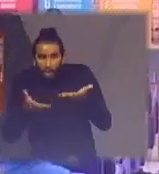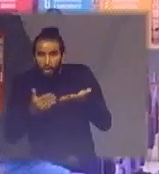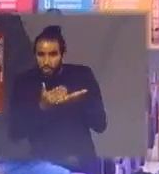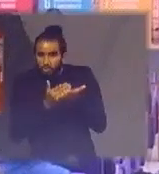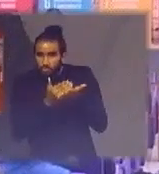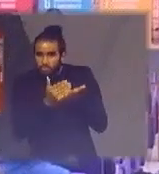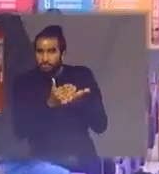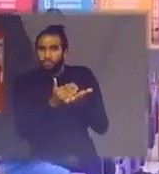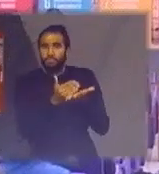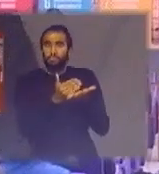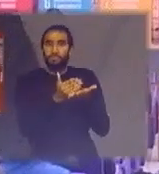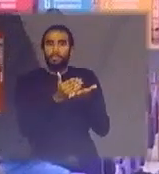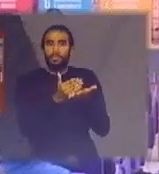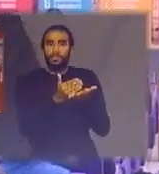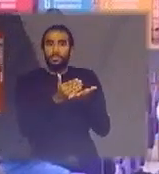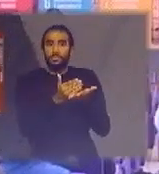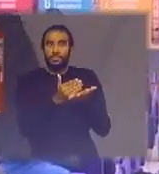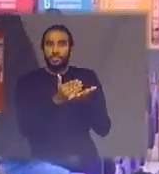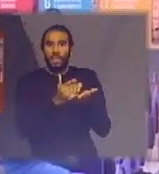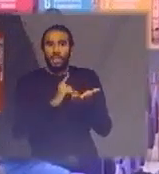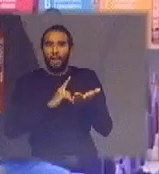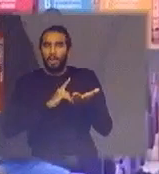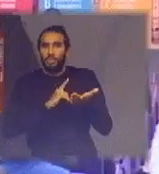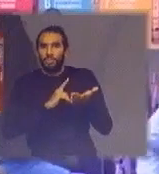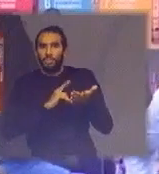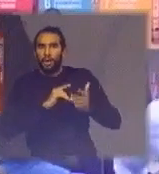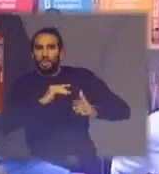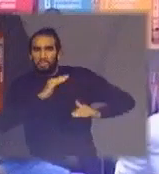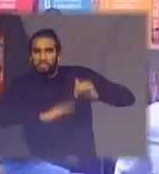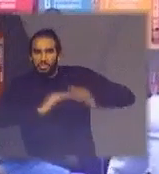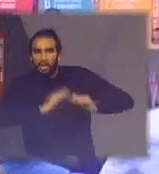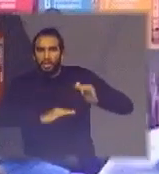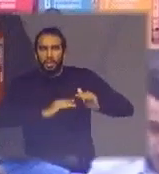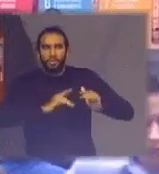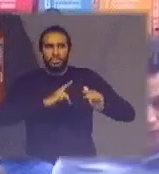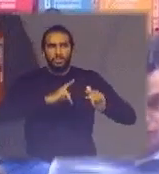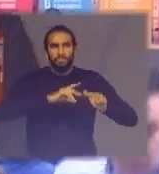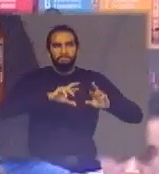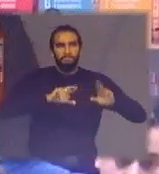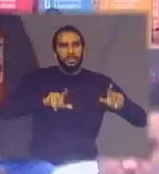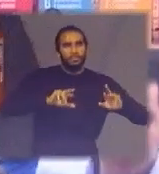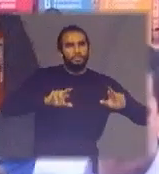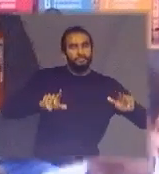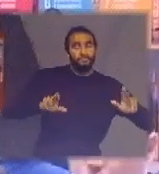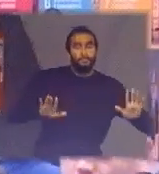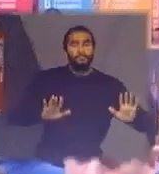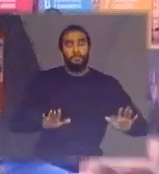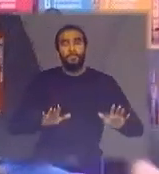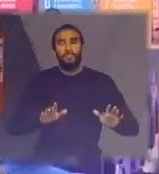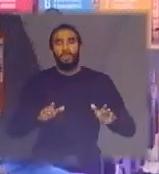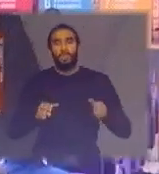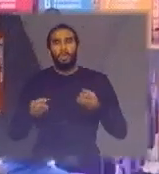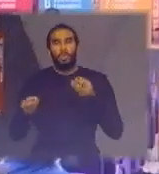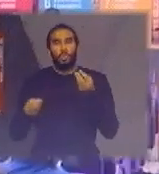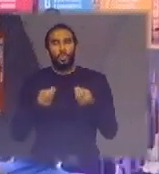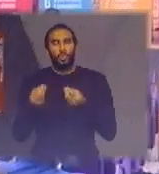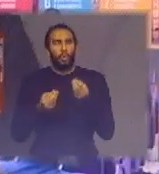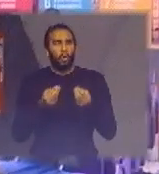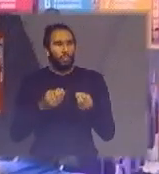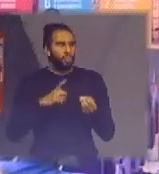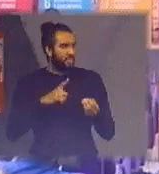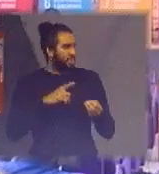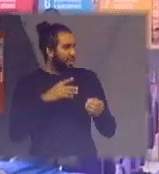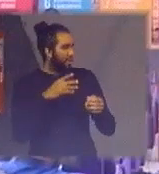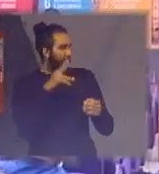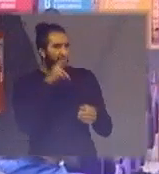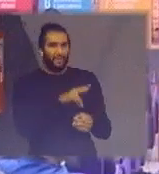novas atuações e uma diversificação um pouquinho maior eu não sei se a gente tem como ter essas perguntas acesso a essas